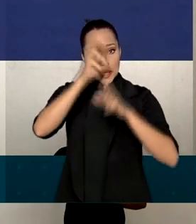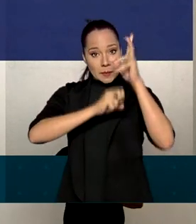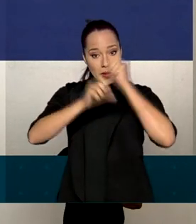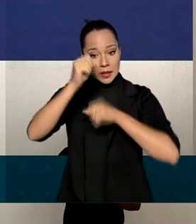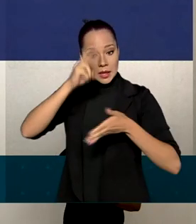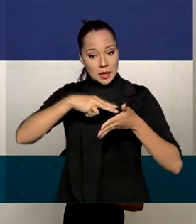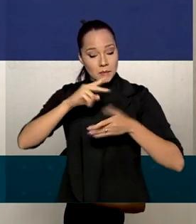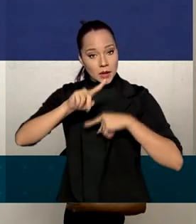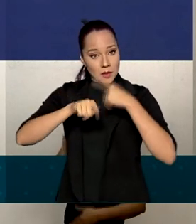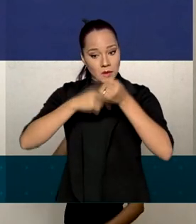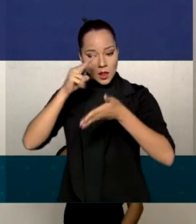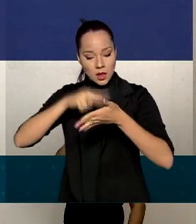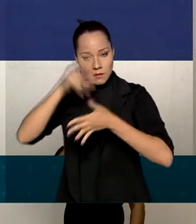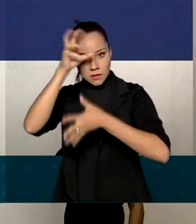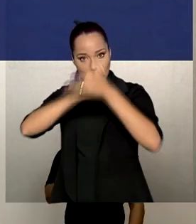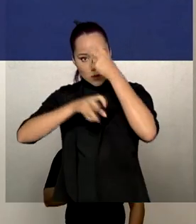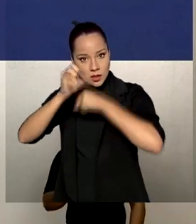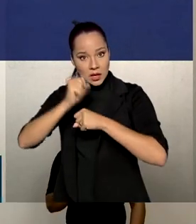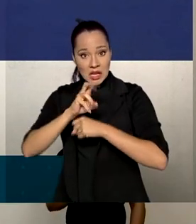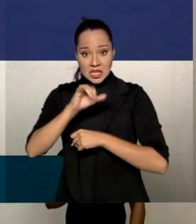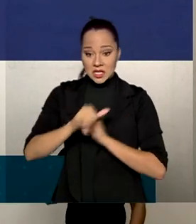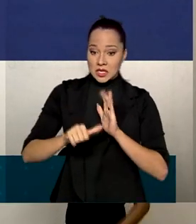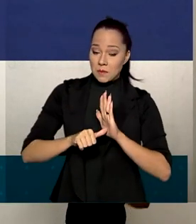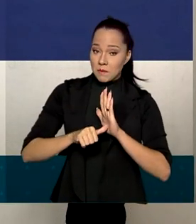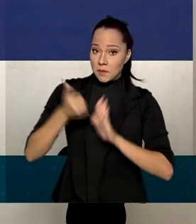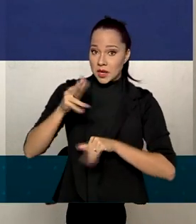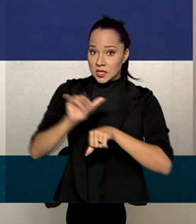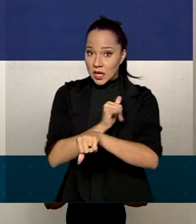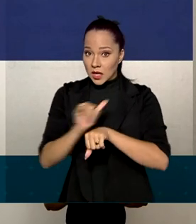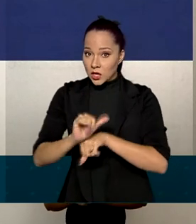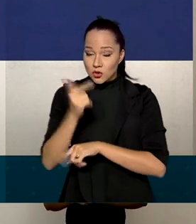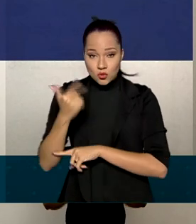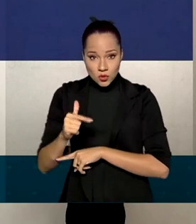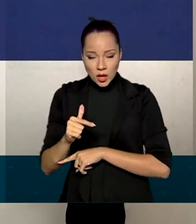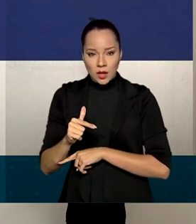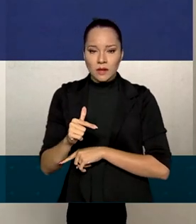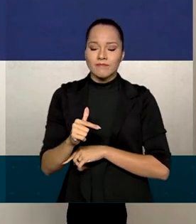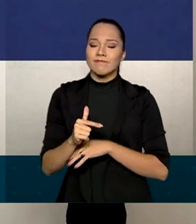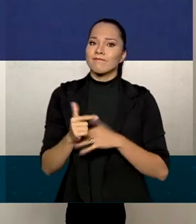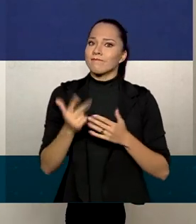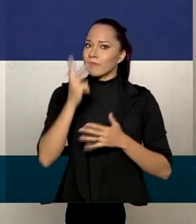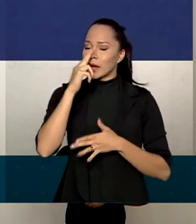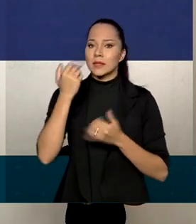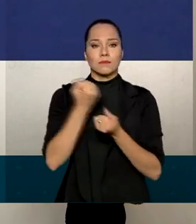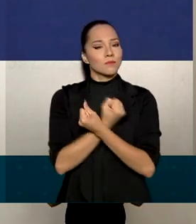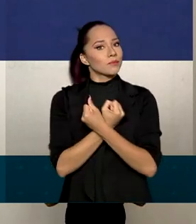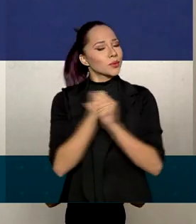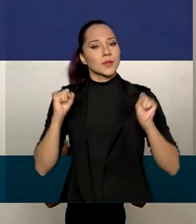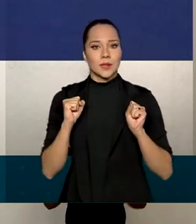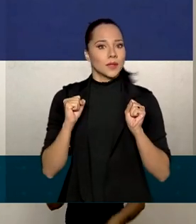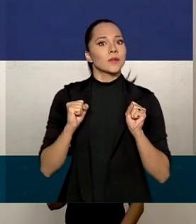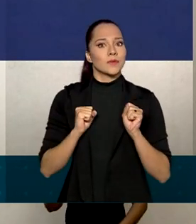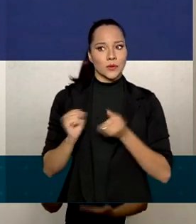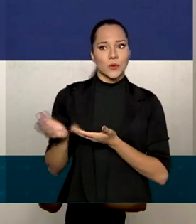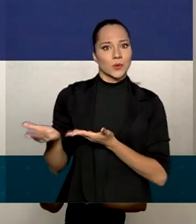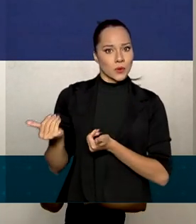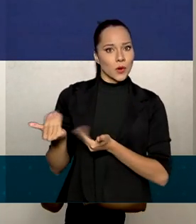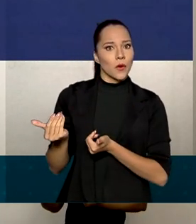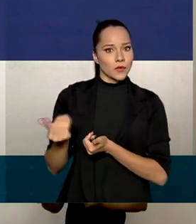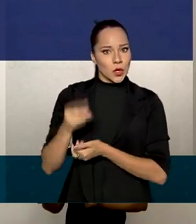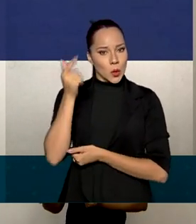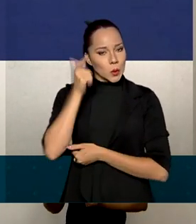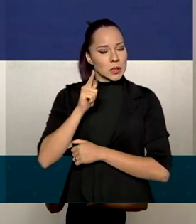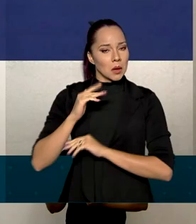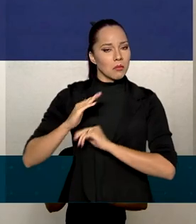aprender. Sem essa primeira ferramenta, é como que impossível os nossos jovens poderem